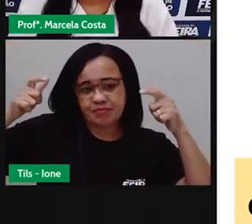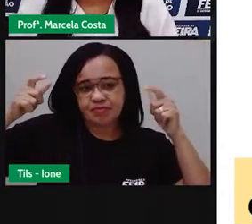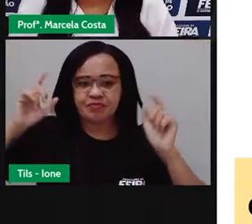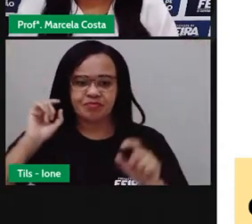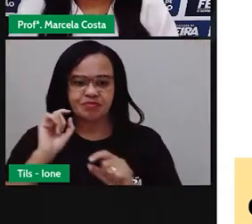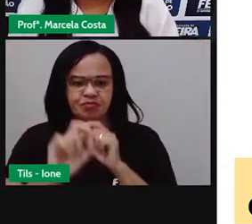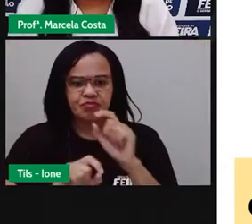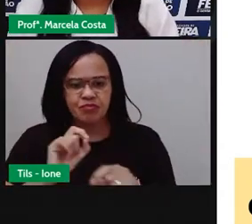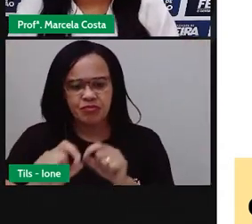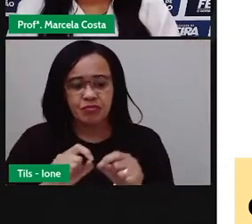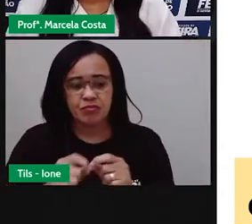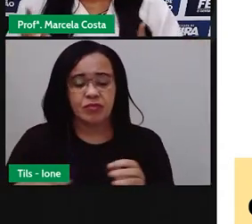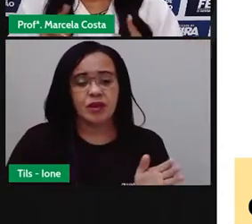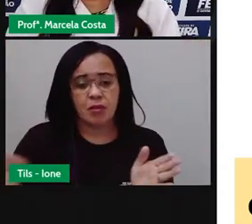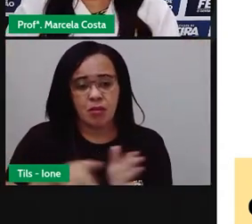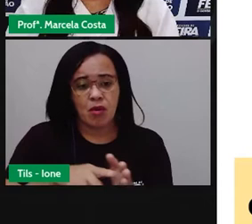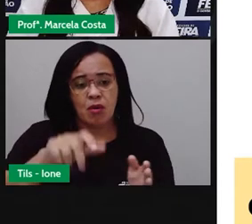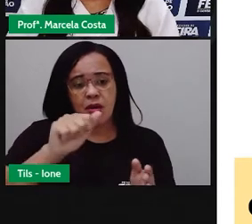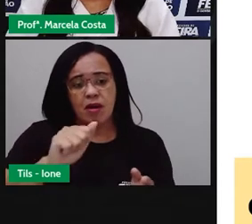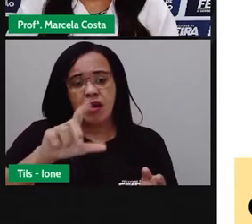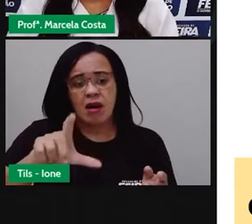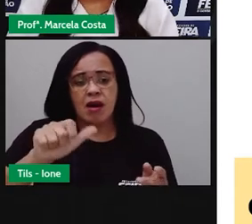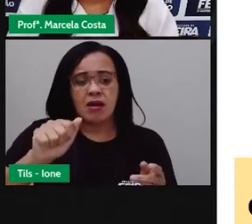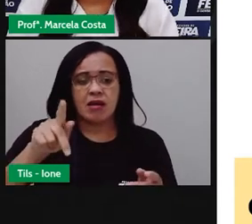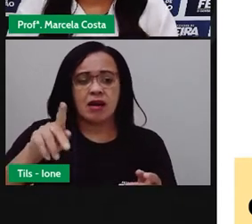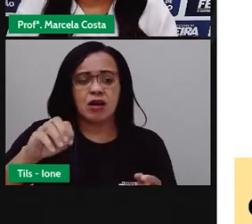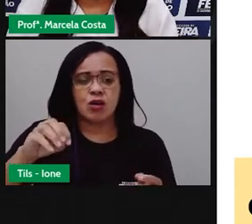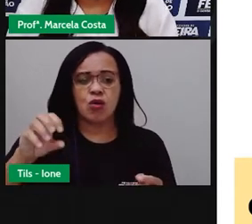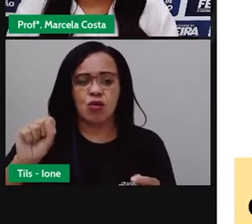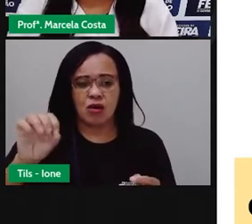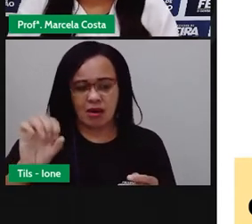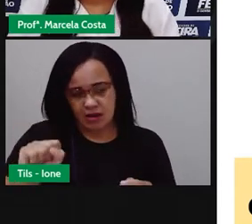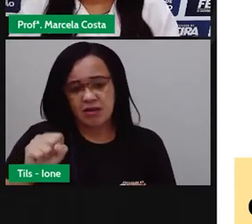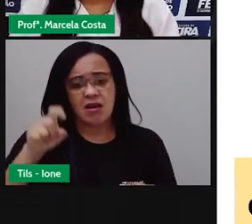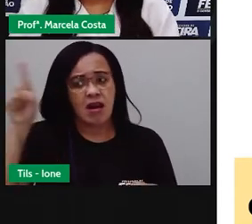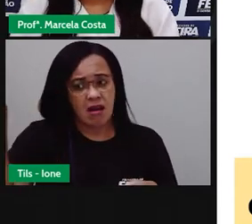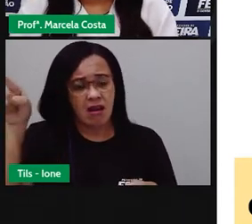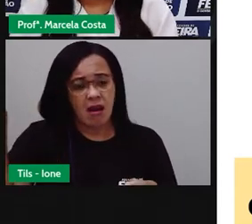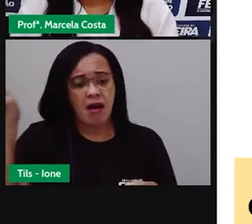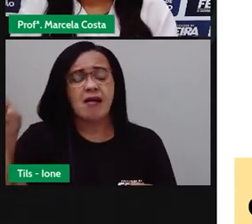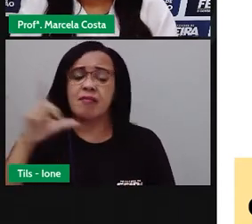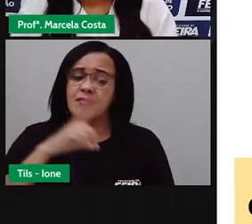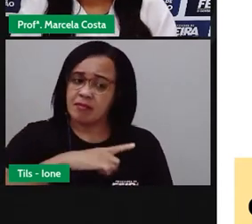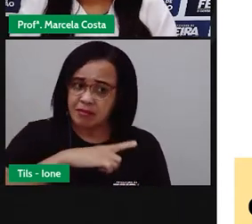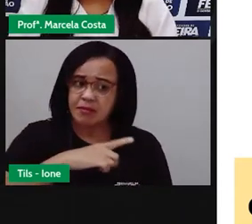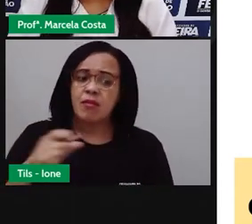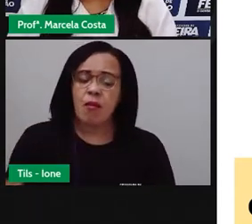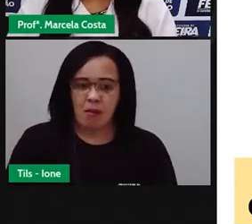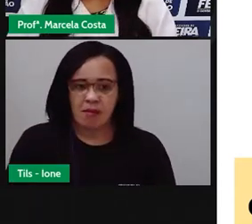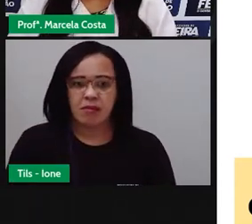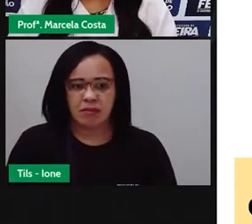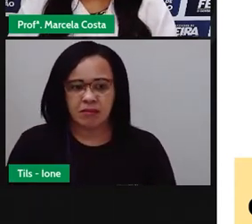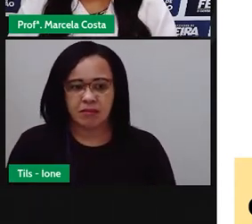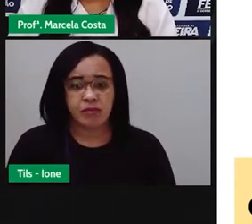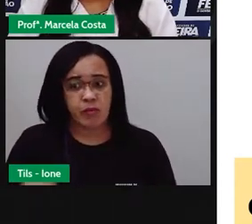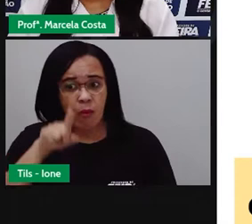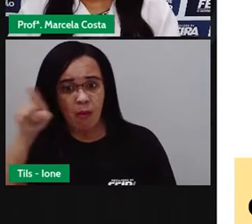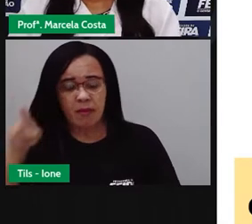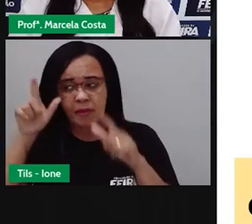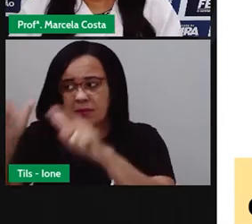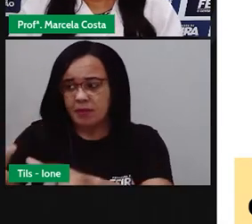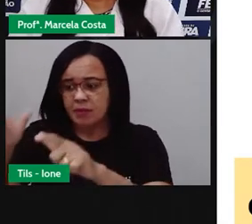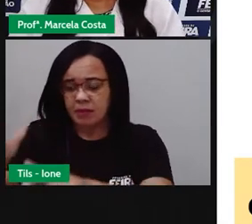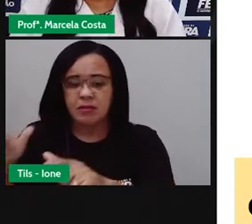é uma festa muito comum na região de Alagoas, Piauí. E lá,